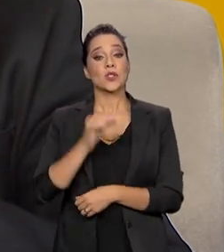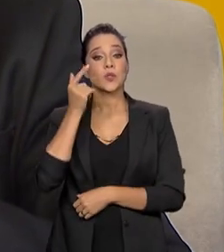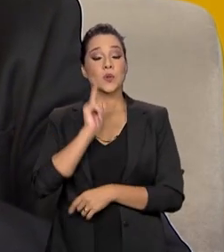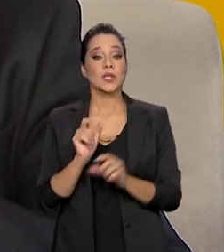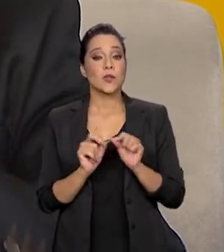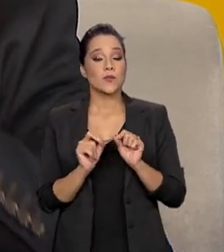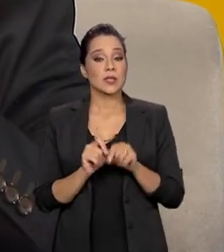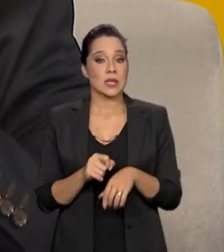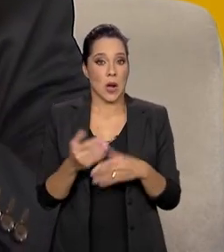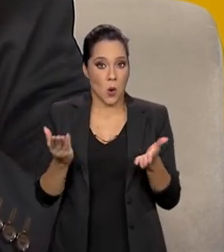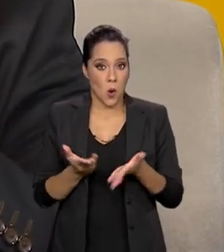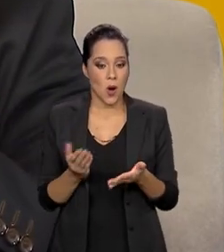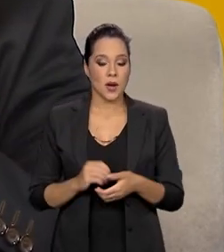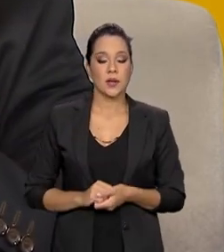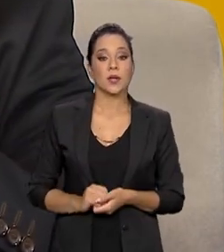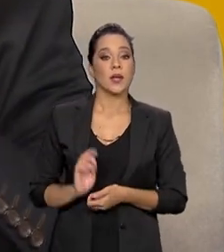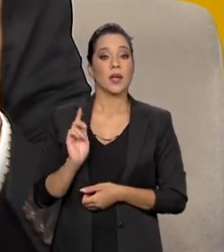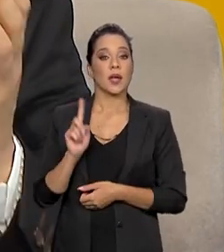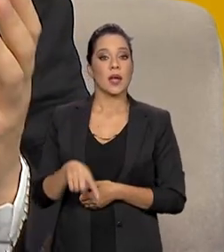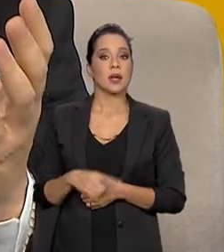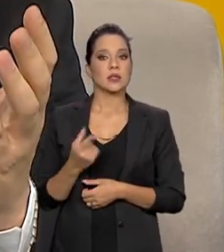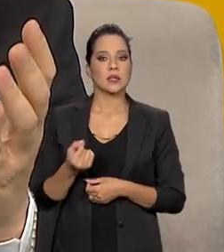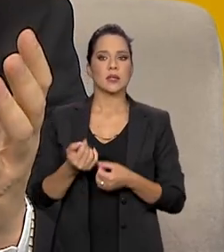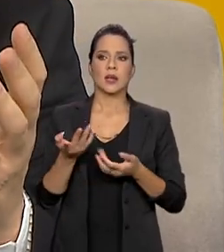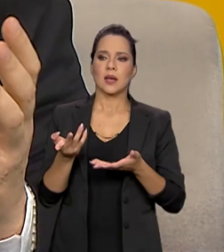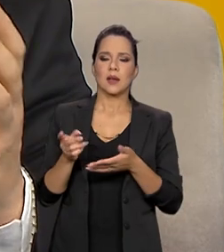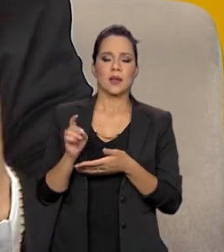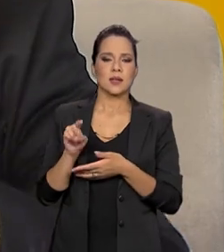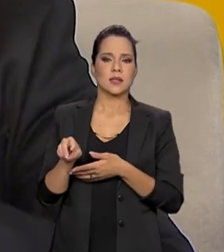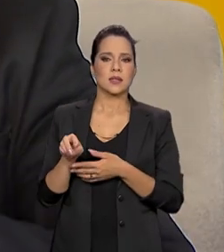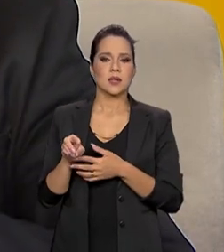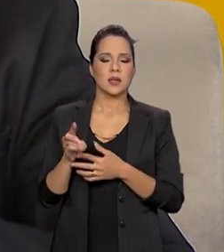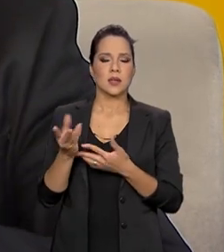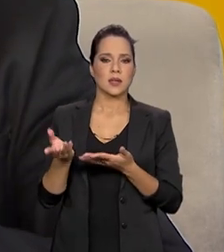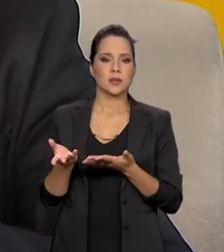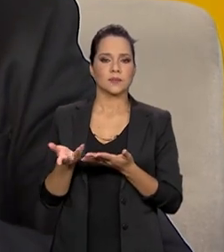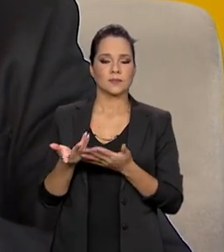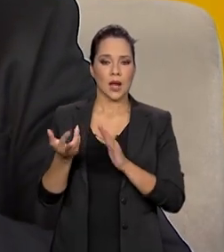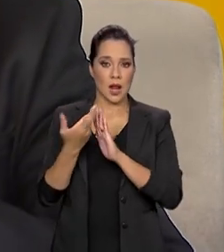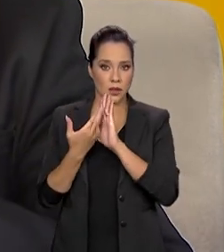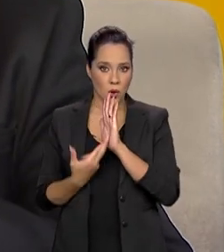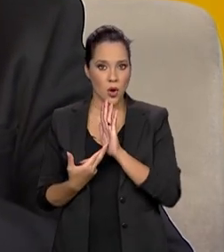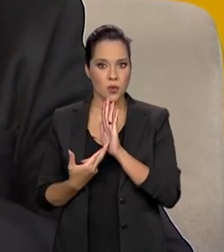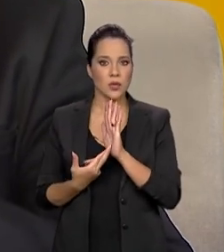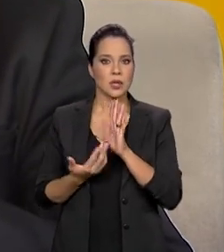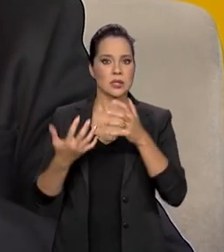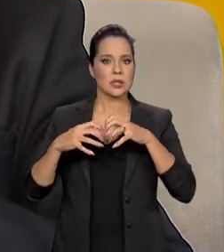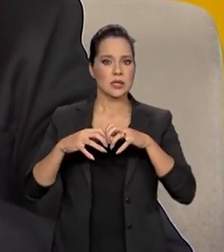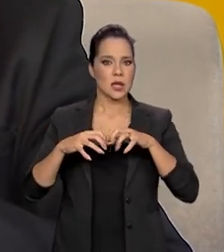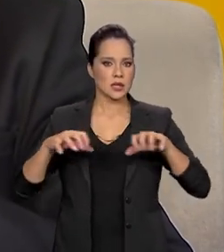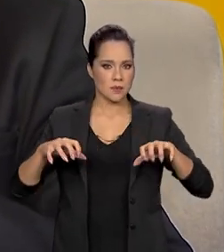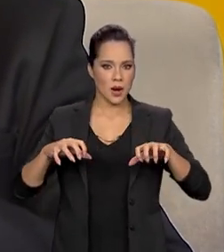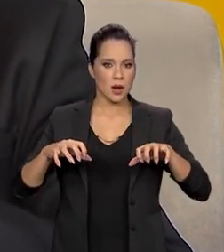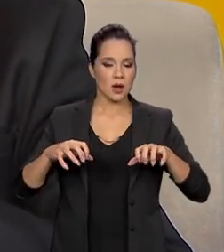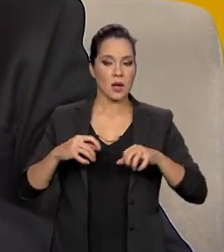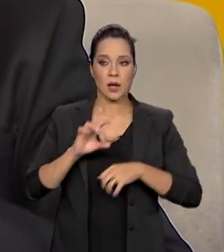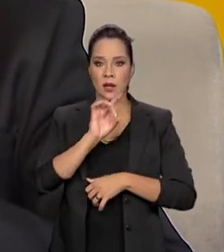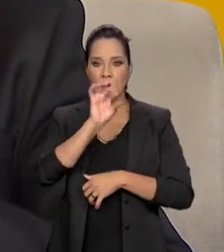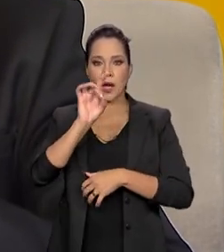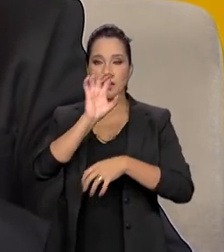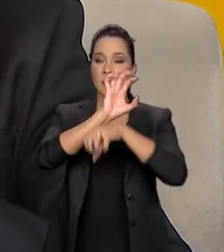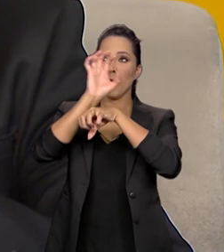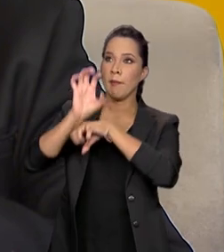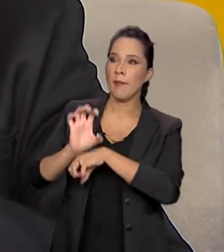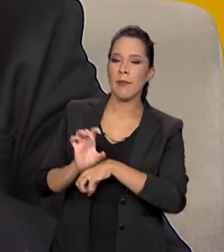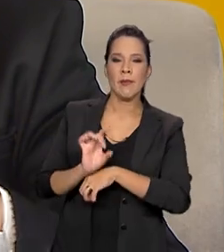fazer recentemente é desagregar esse inventário e sabendo que cada estado,